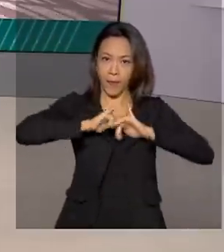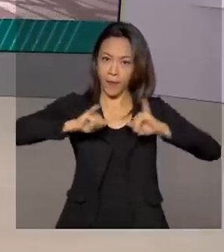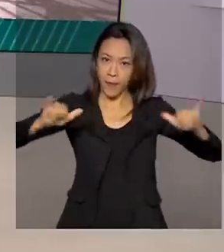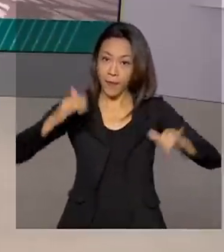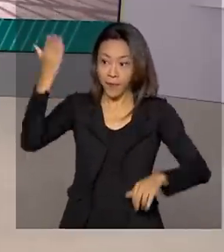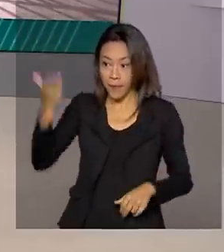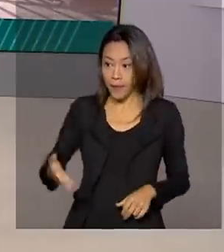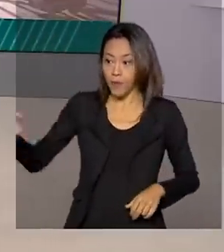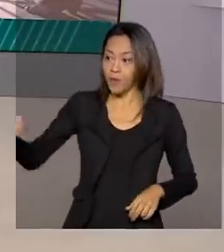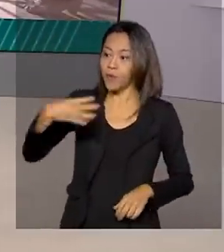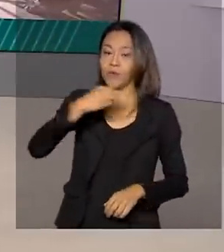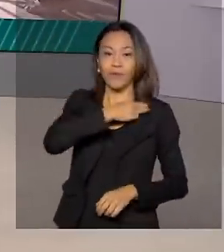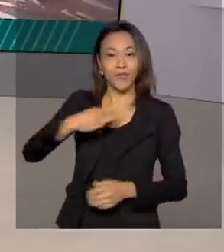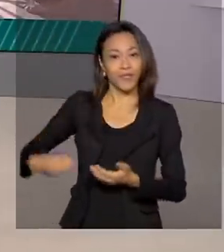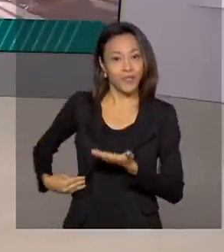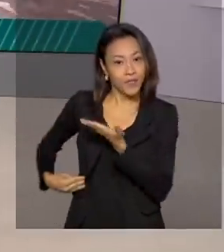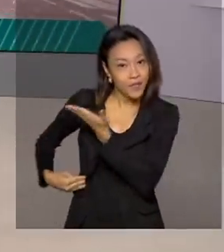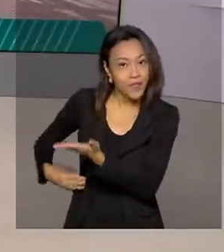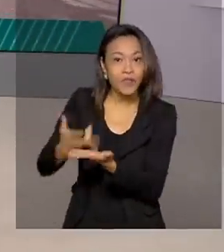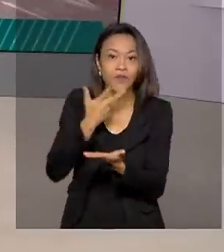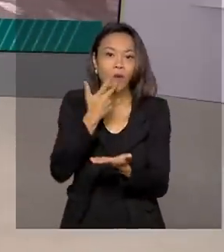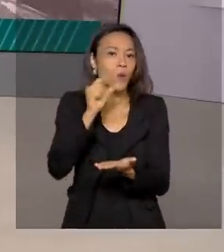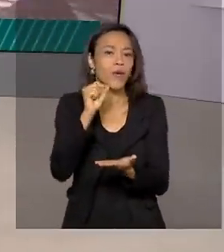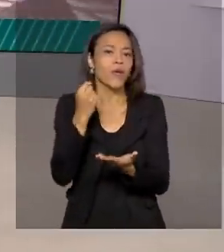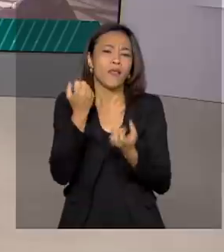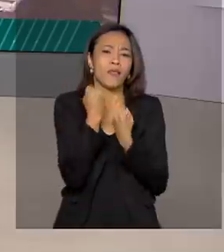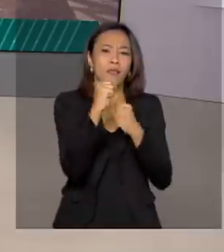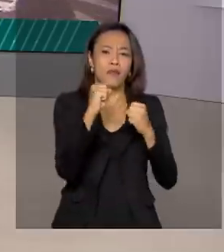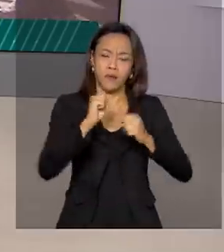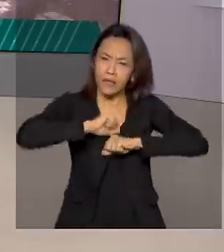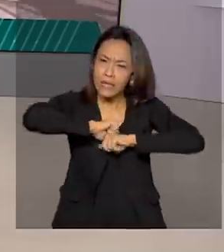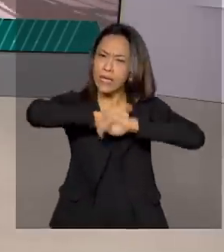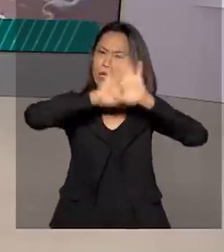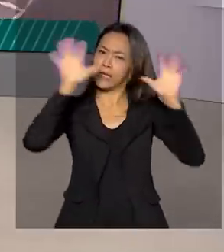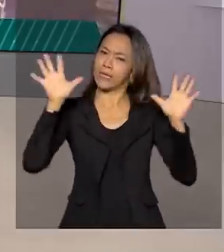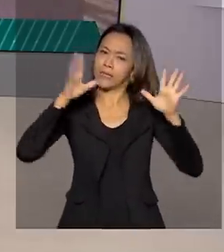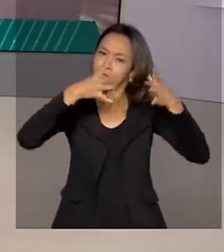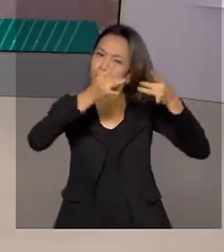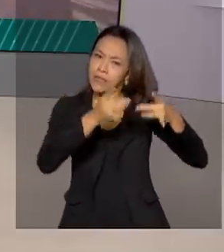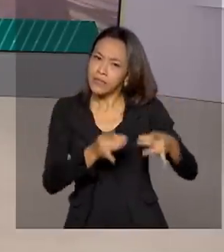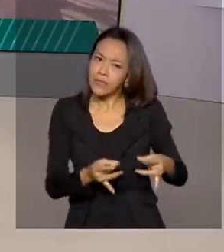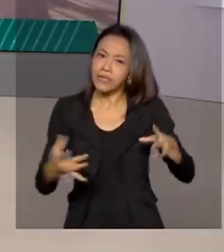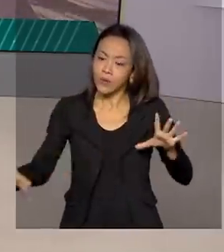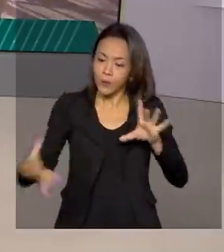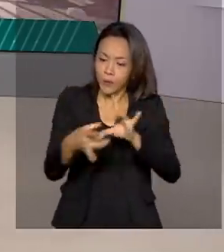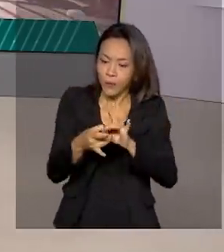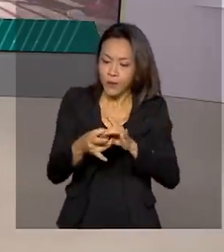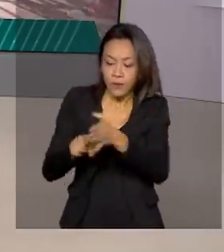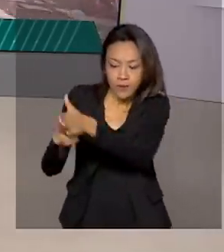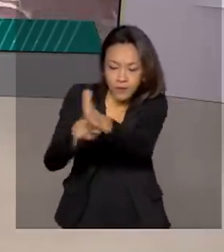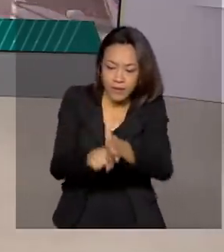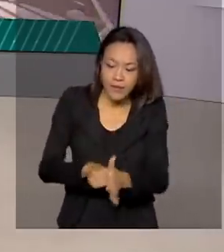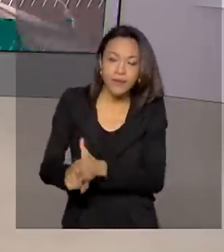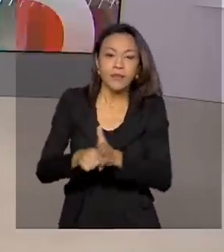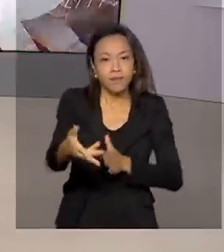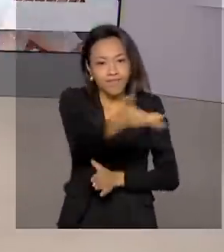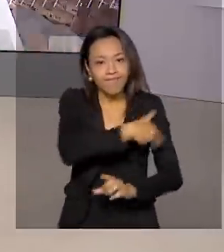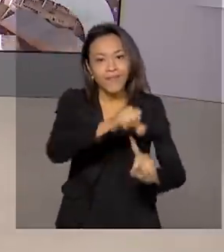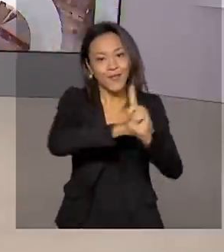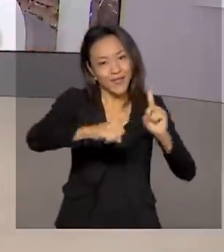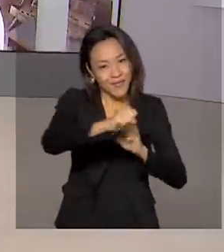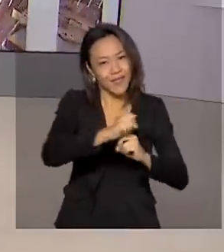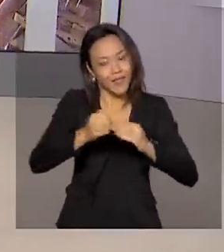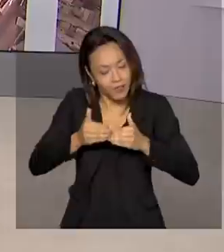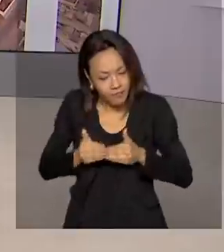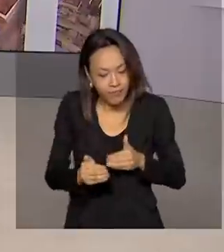ministro da Saúde, Marcelo Queiroga, defendeu a transparência na gestão, a união com a ciência e a sociedade e o avanço na